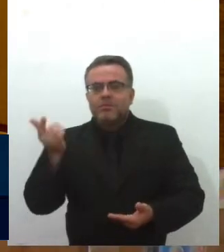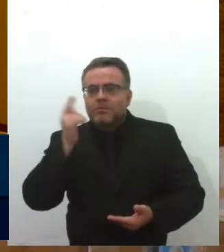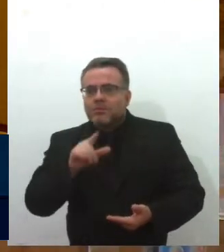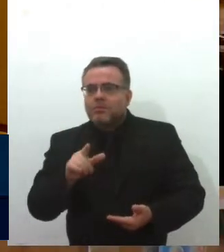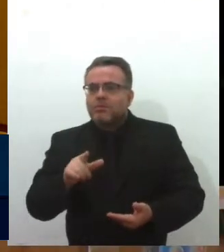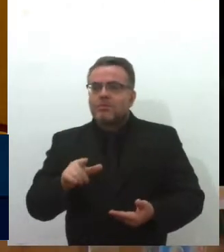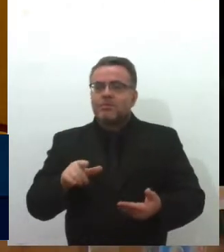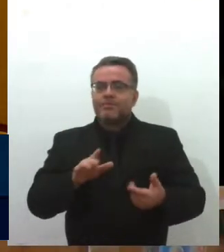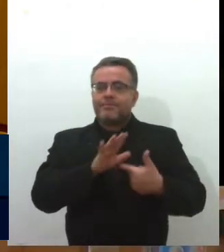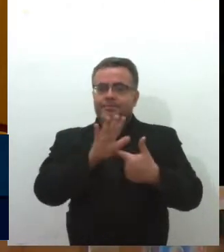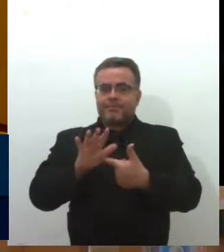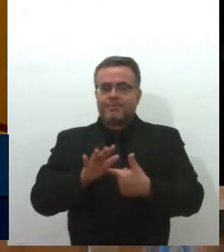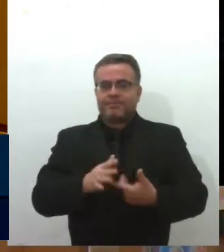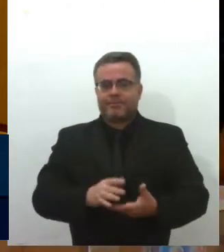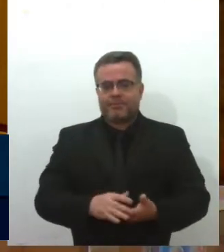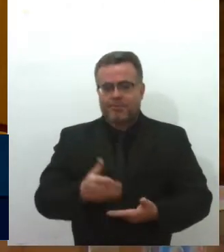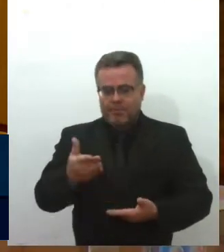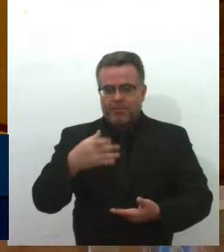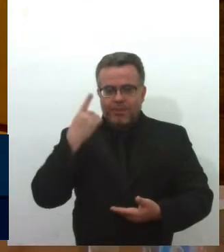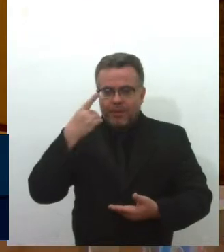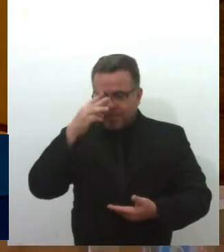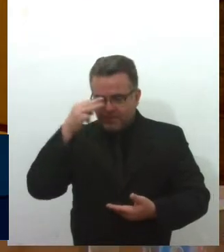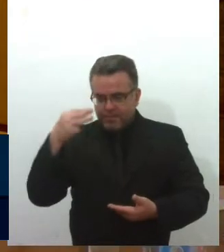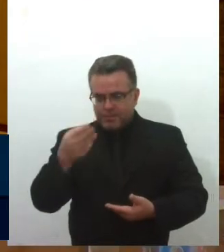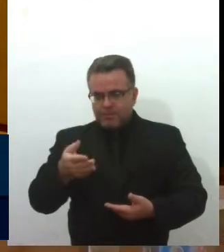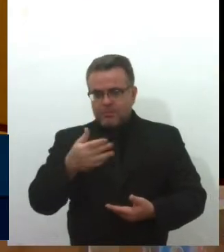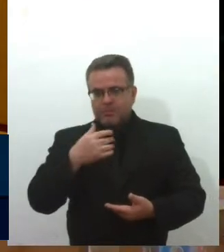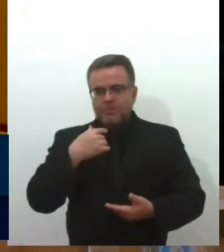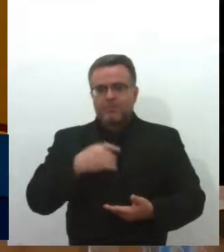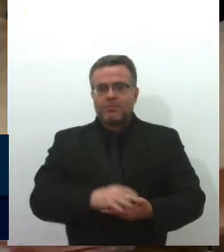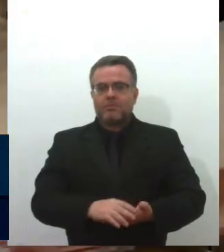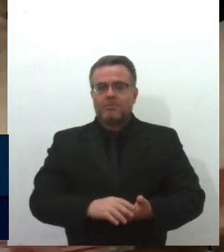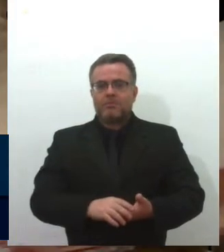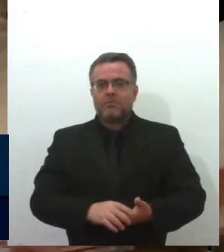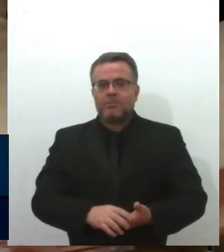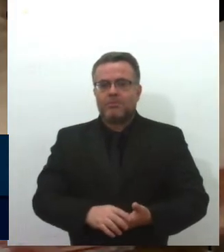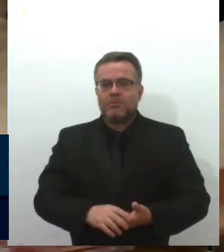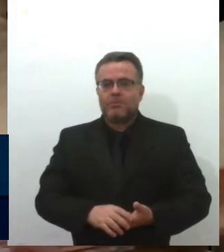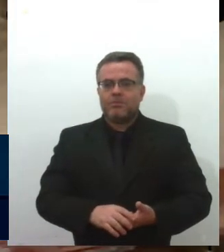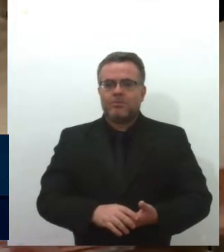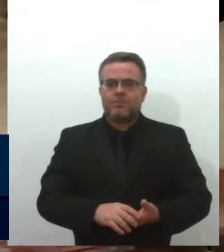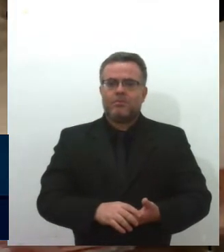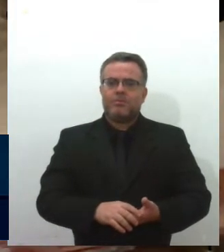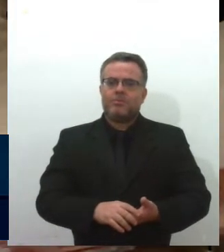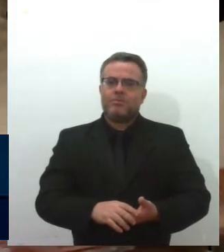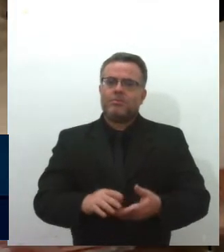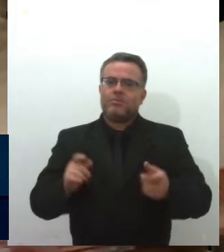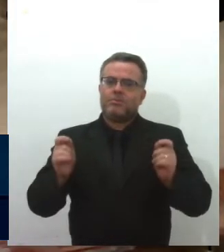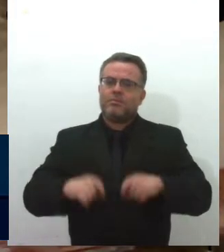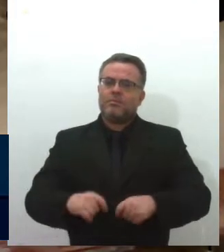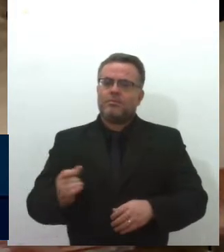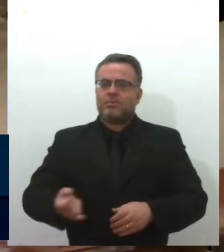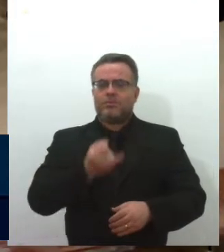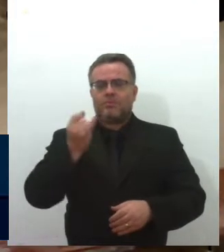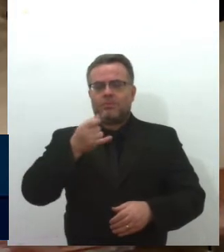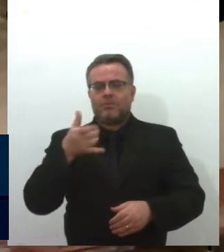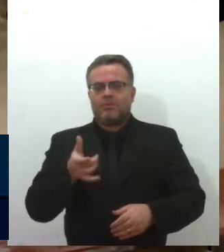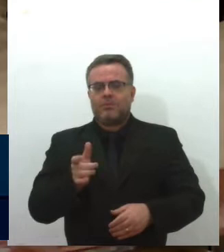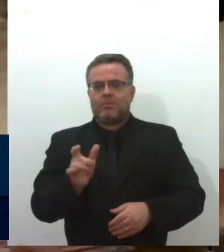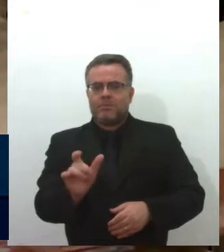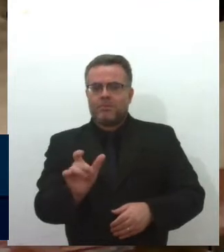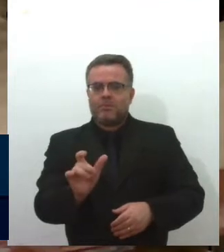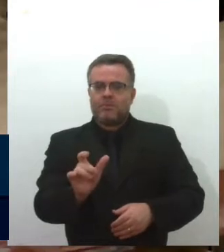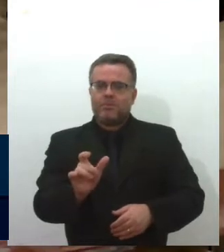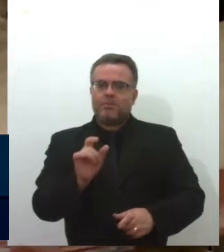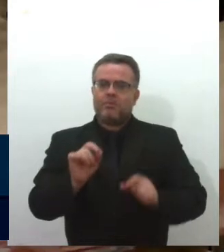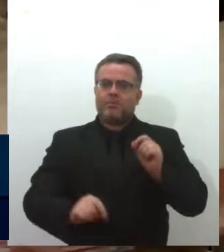áudio. Deputada. Luciano, vou dar um breve depoimento da importância dessa carteirinha que